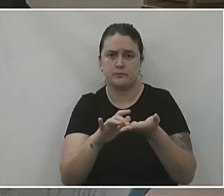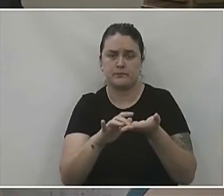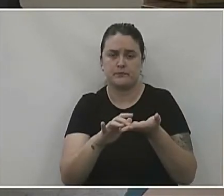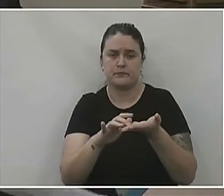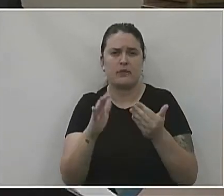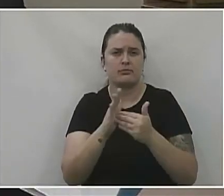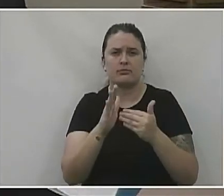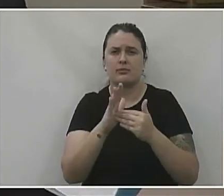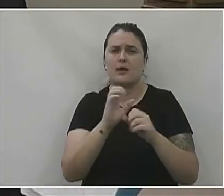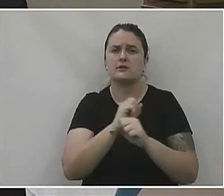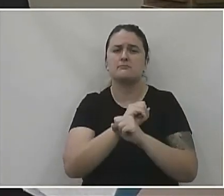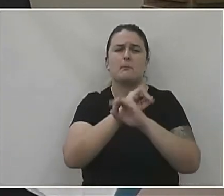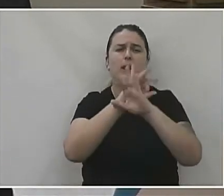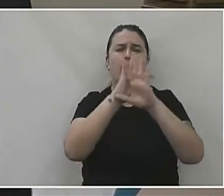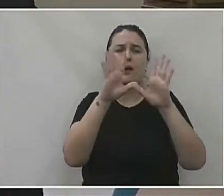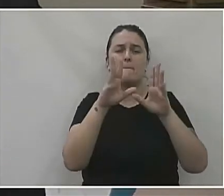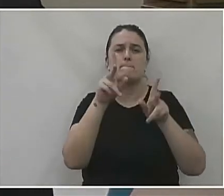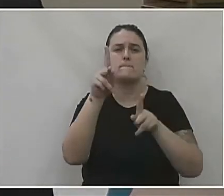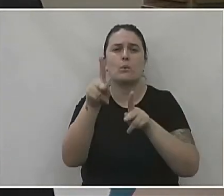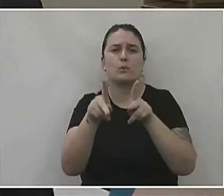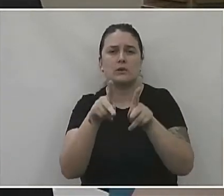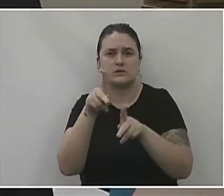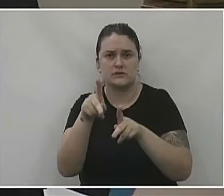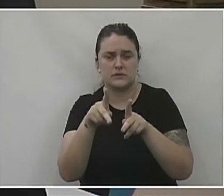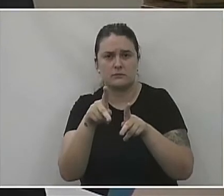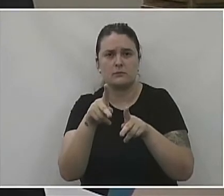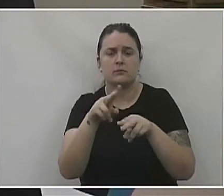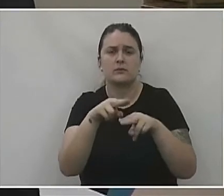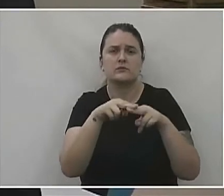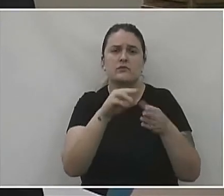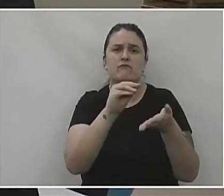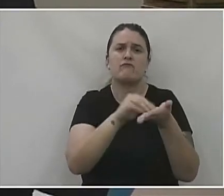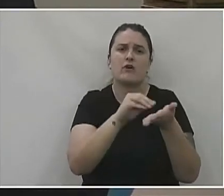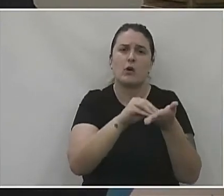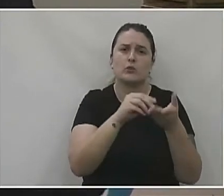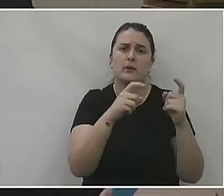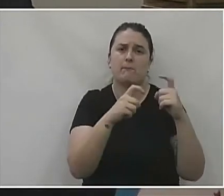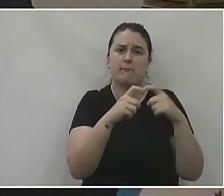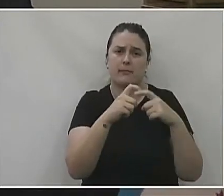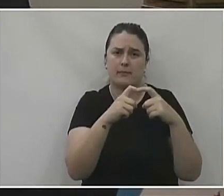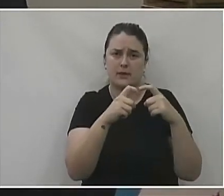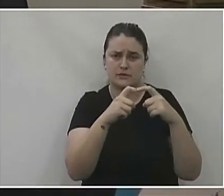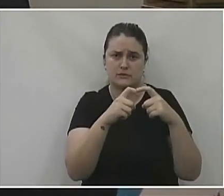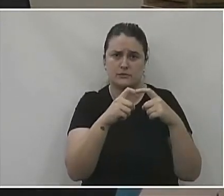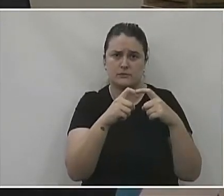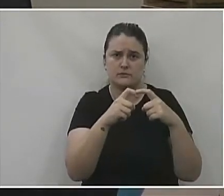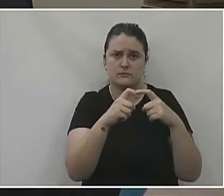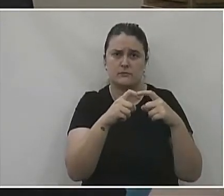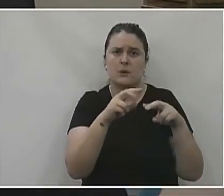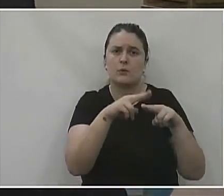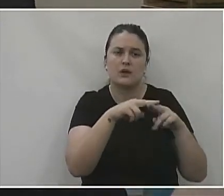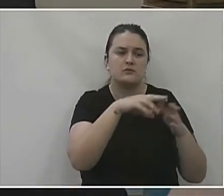até para esclarecer para a população em relação a essa falta, né? De médicos que está tendo nos postos de saúde.